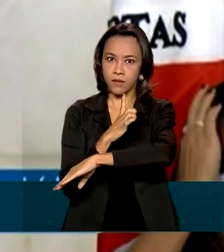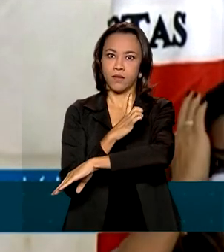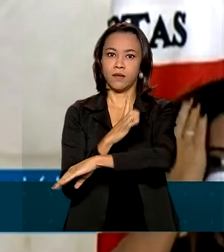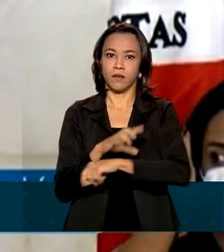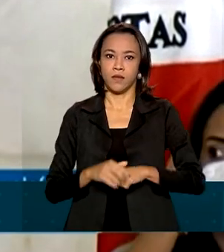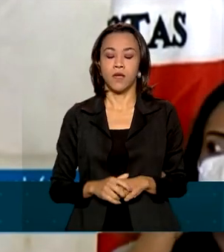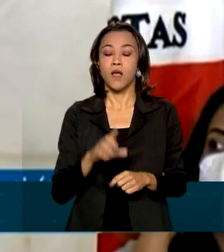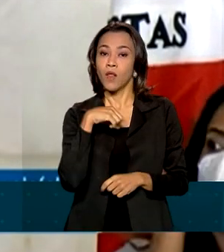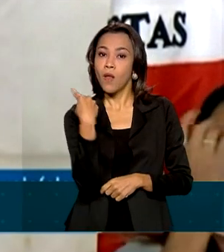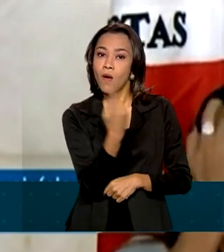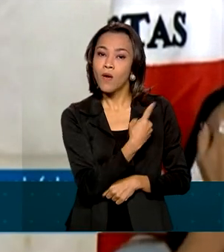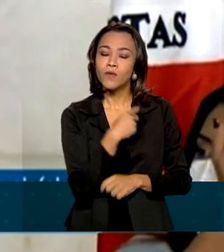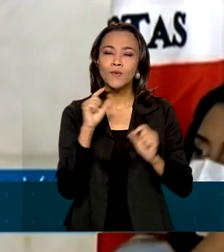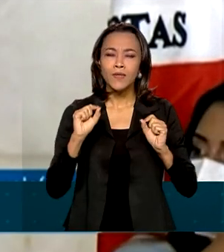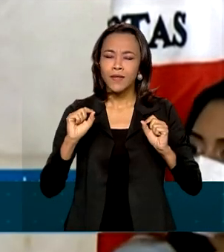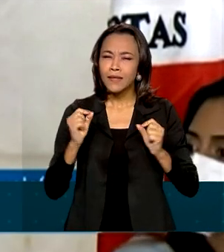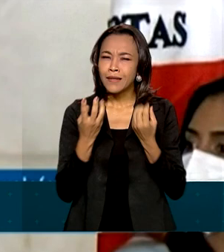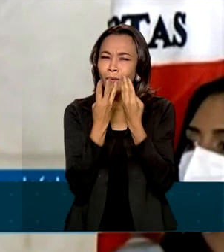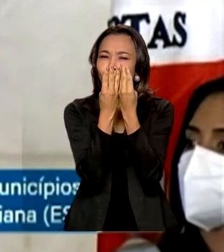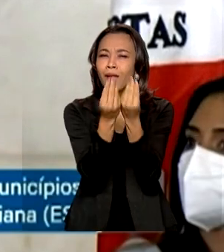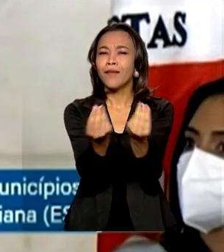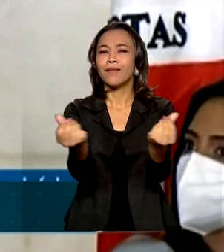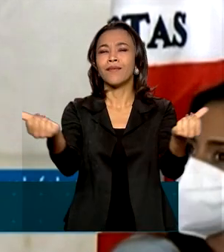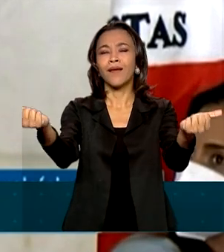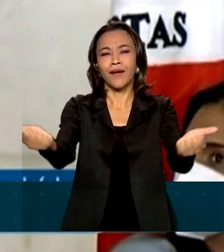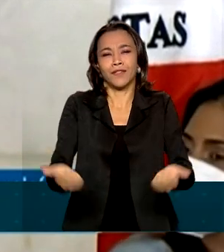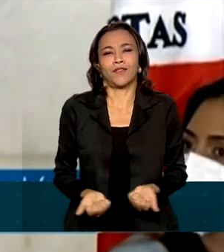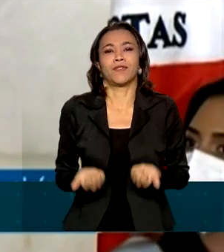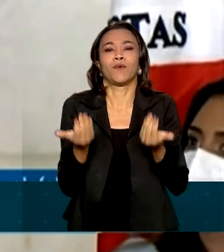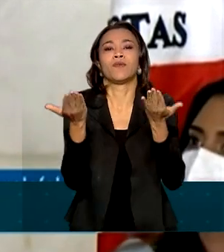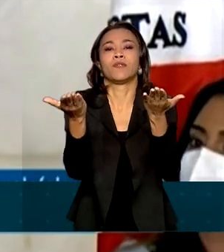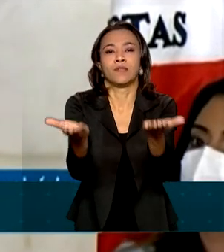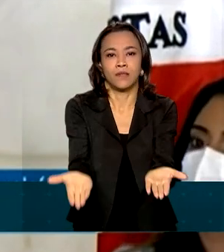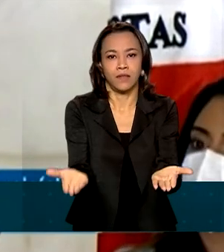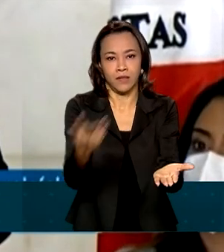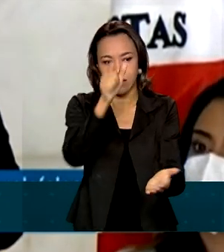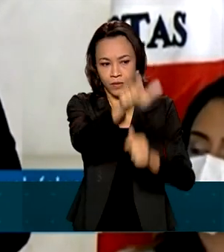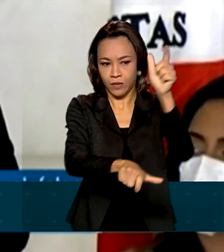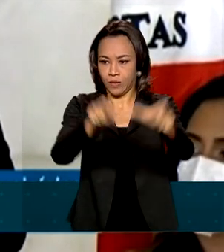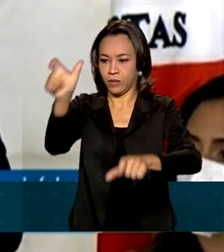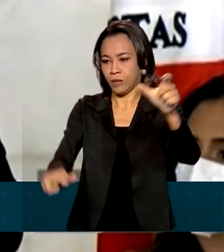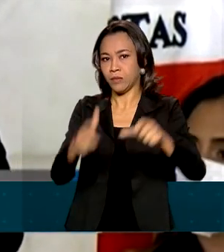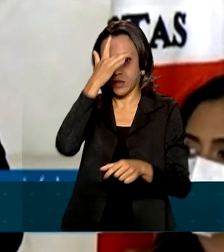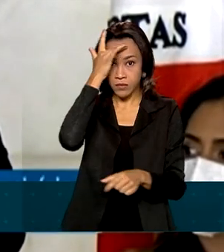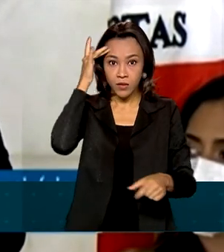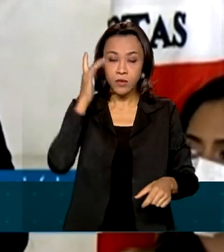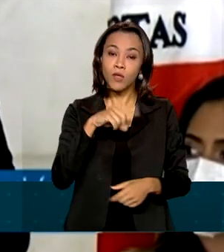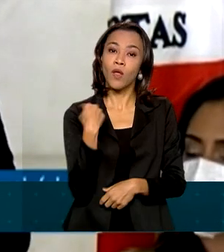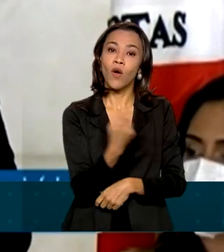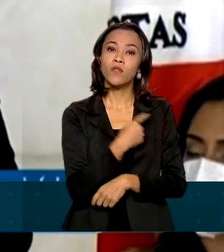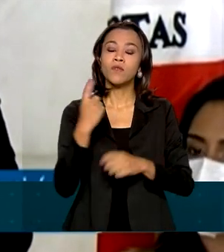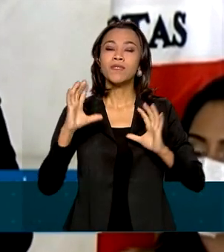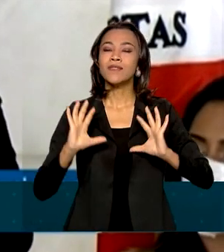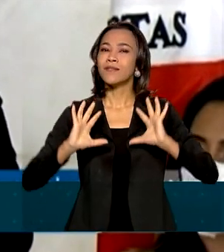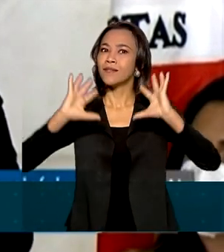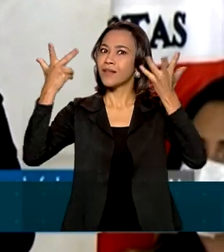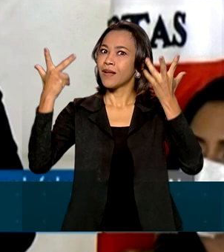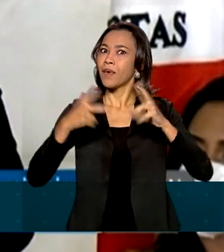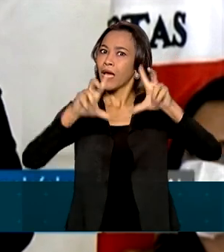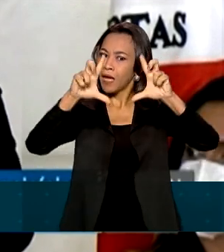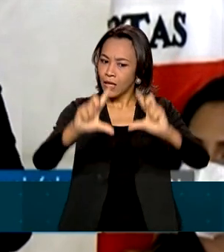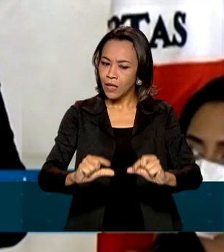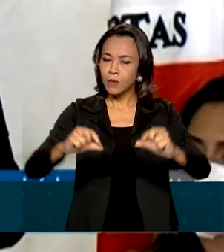mudança na qualidade da prestação de serviço ao usuário. A gente vai celebrar a redução dos